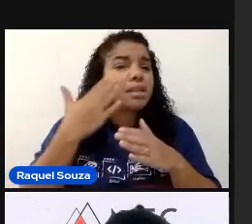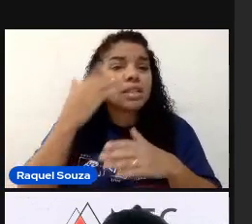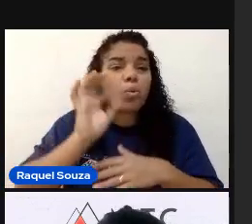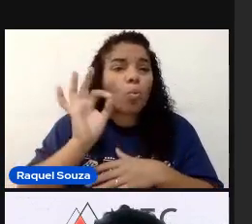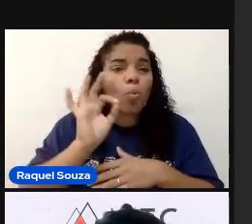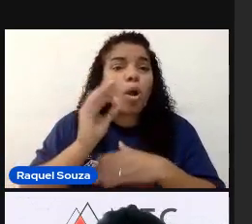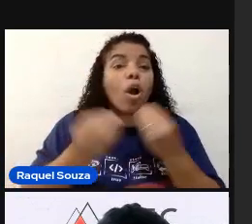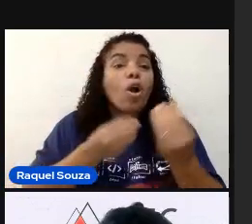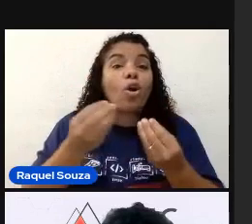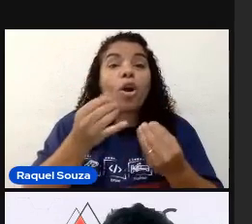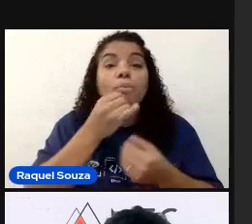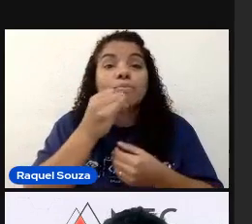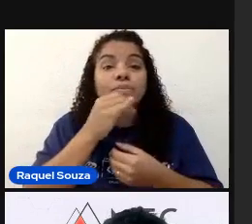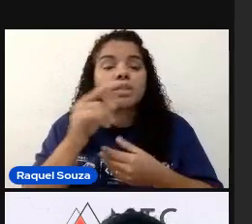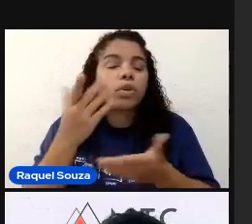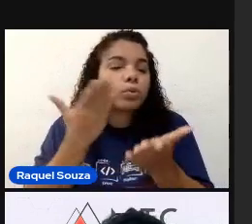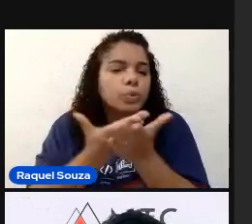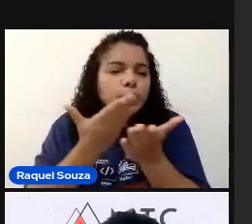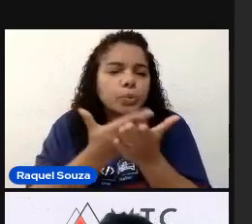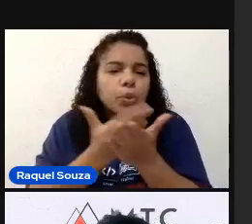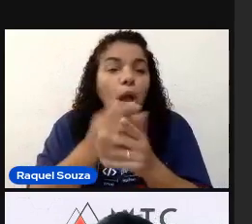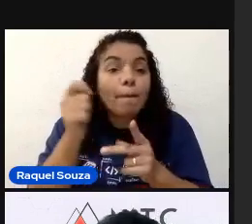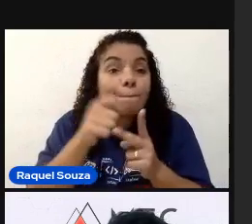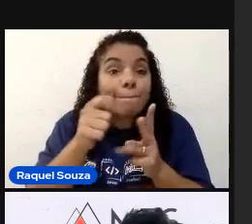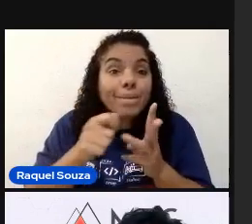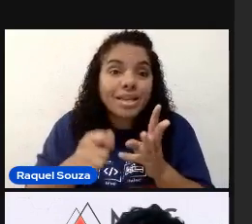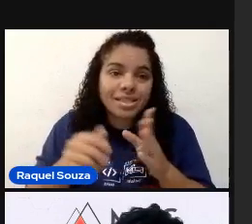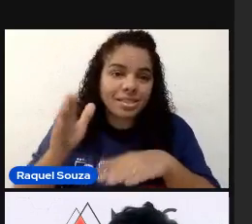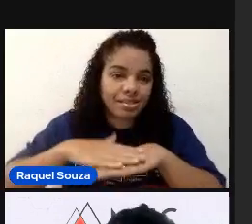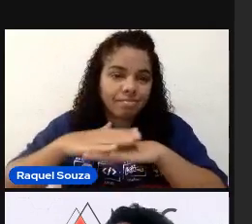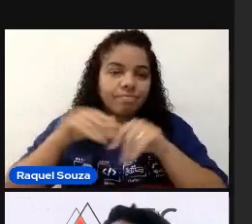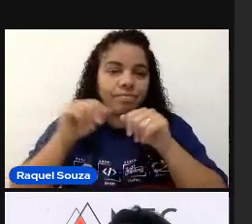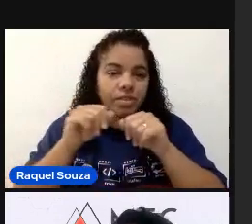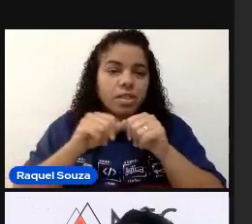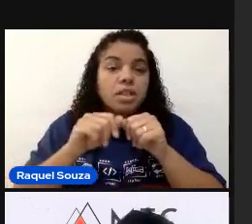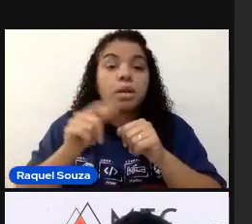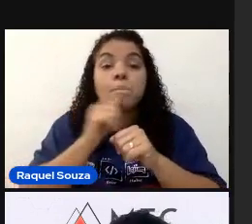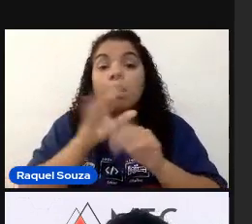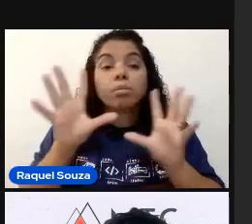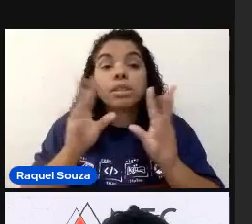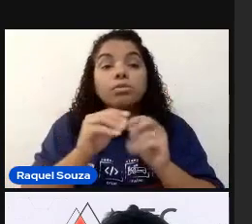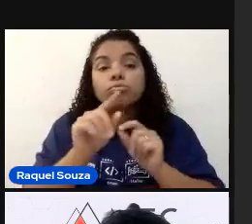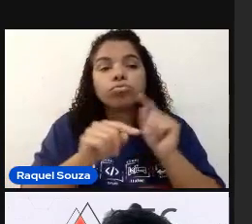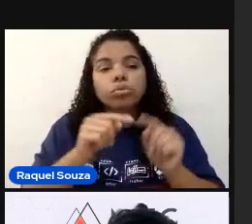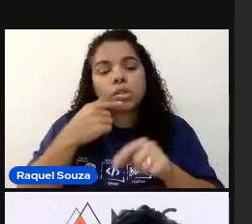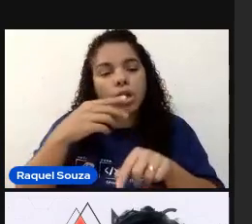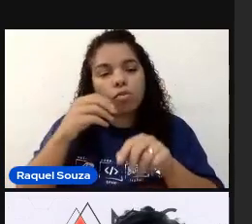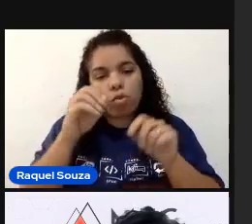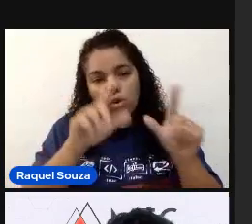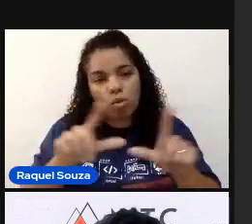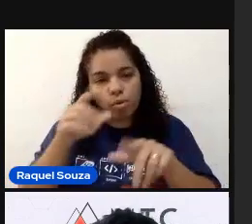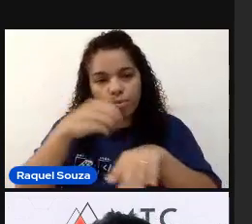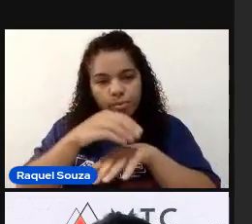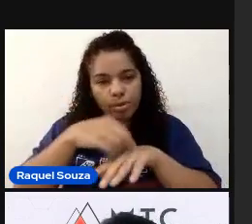E foi um estudo de meses que eu fui fazendo. Para, então, chegar em algumas conclusões. Que eu vou compartilhar com vocês.